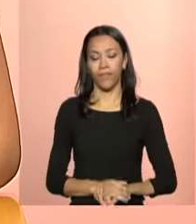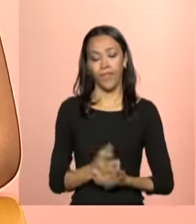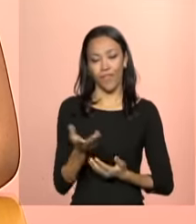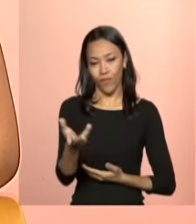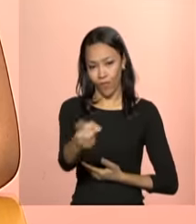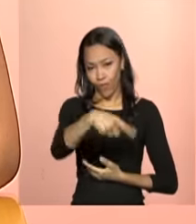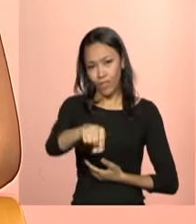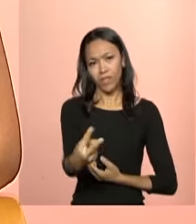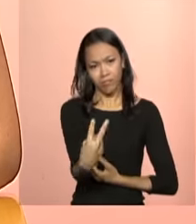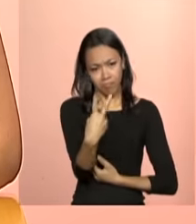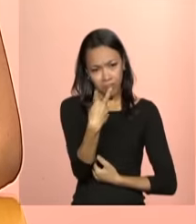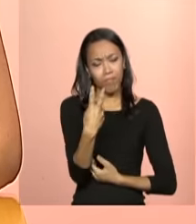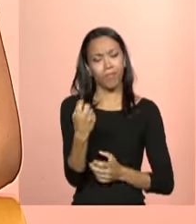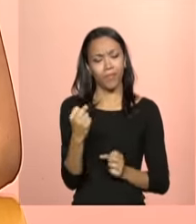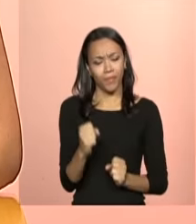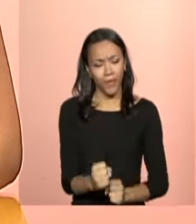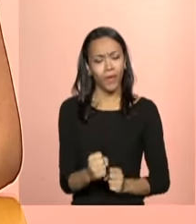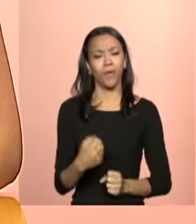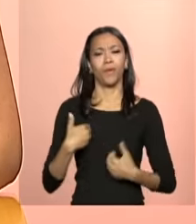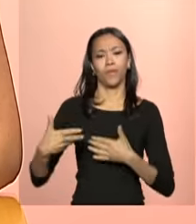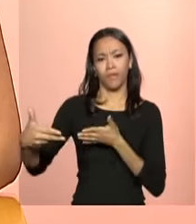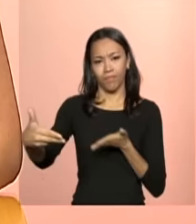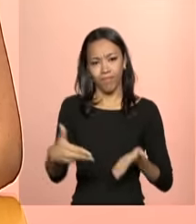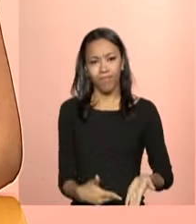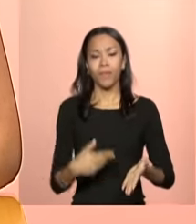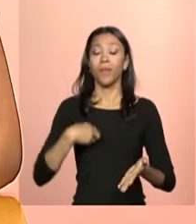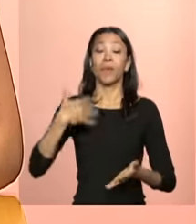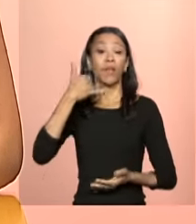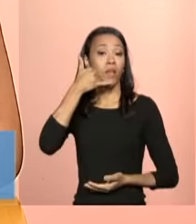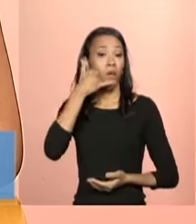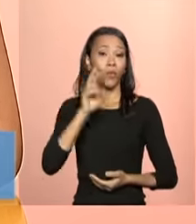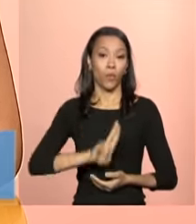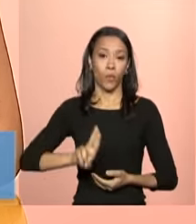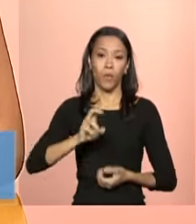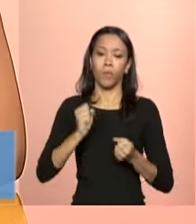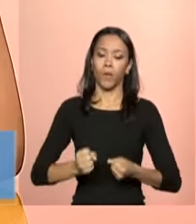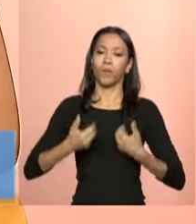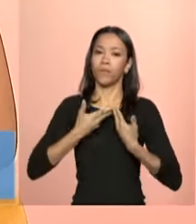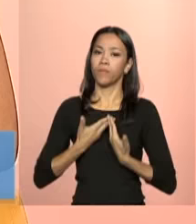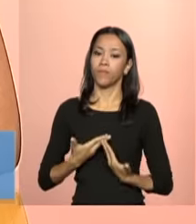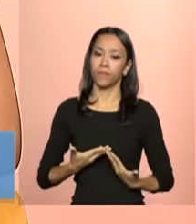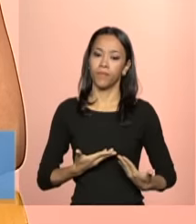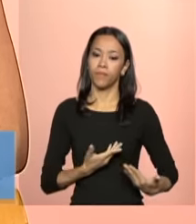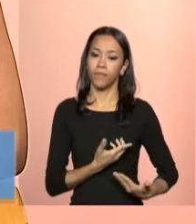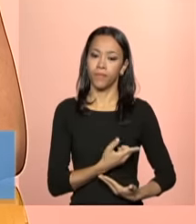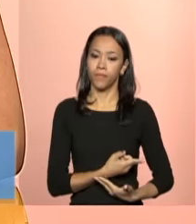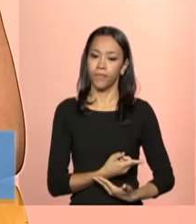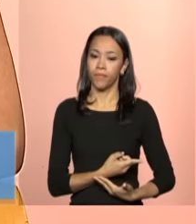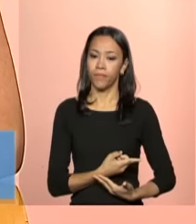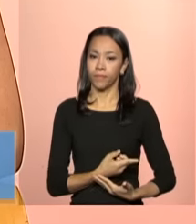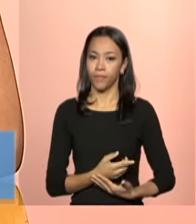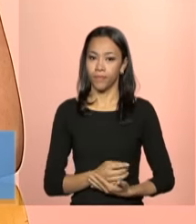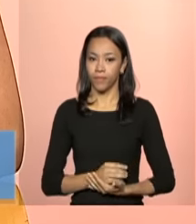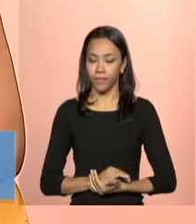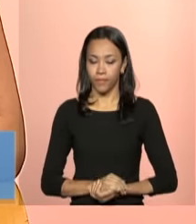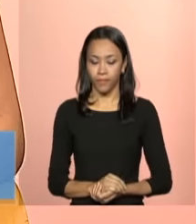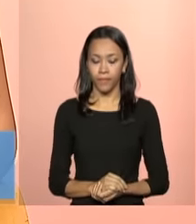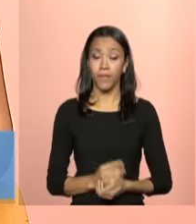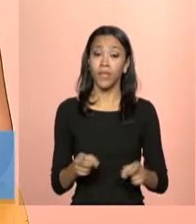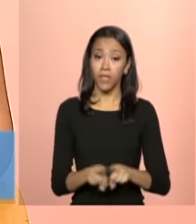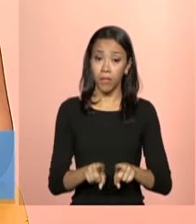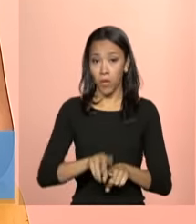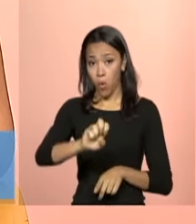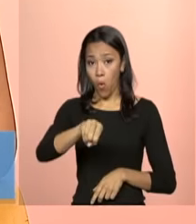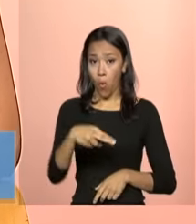assiste pode participar desta teleconferência pelos telefones. 0 operadora 61, 3799-5859